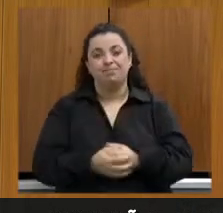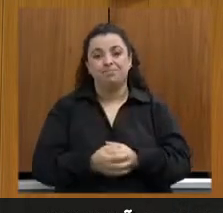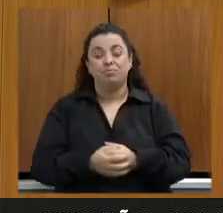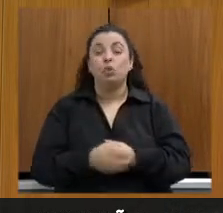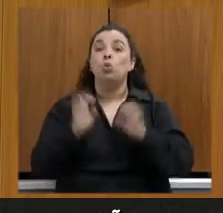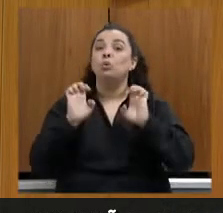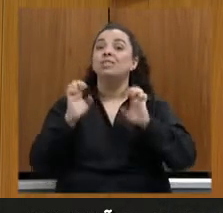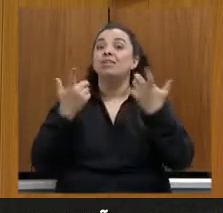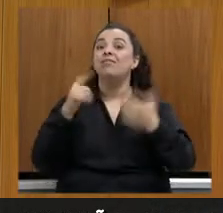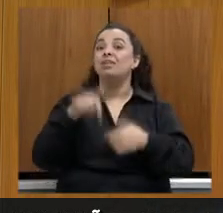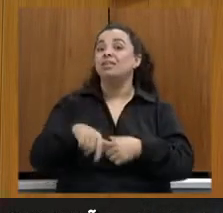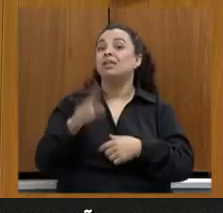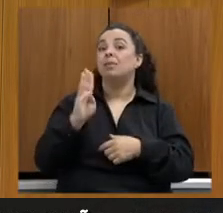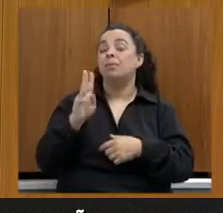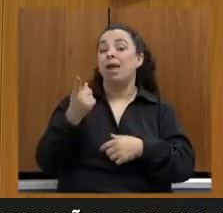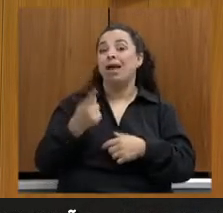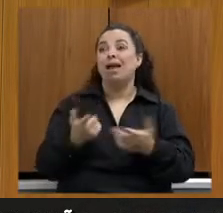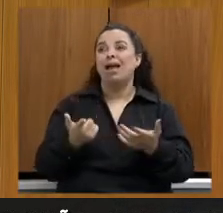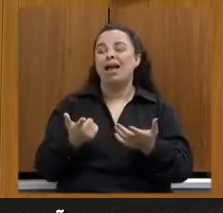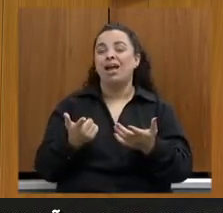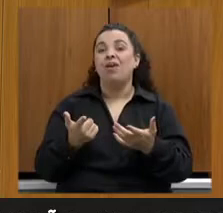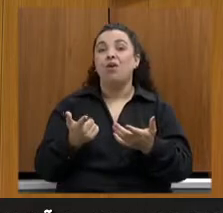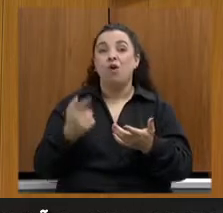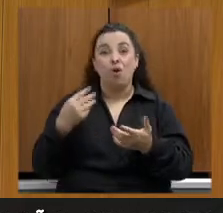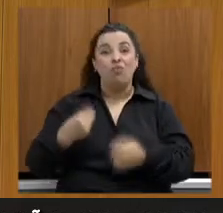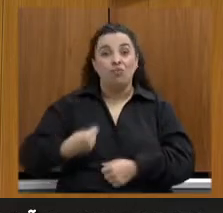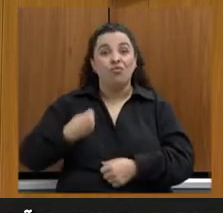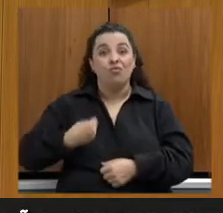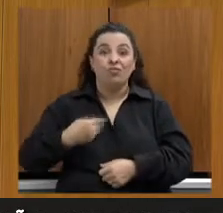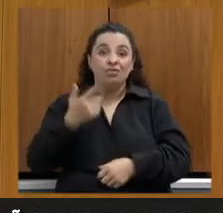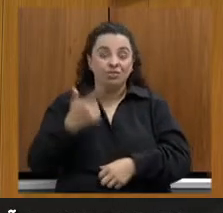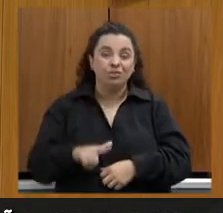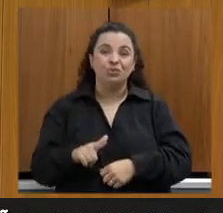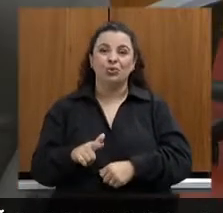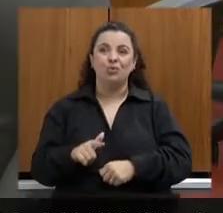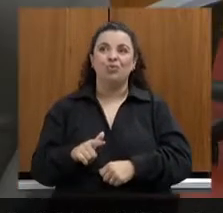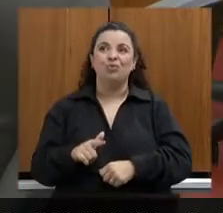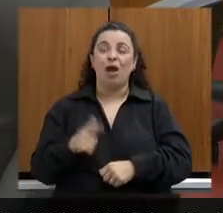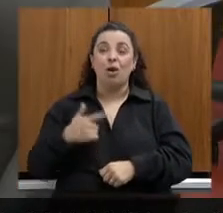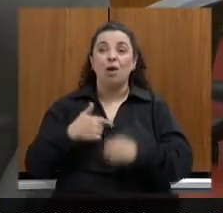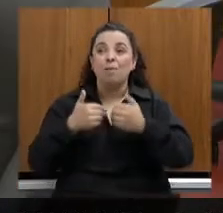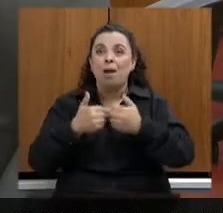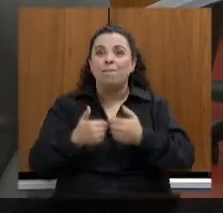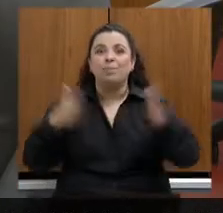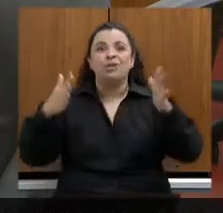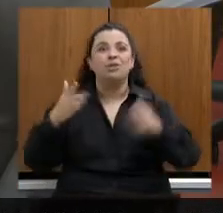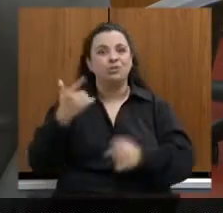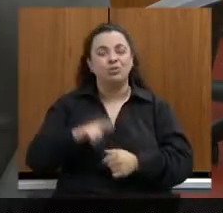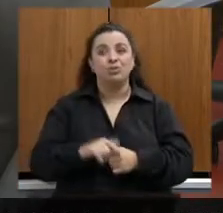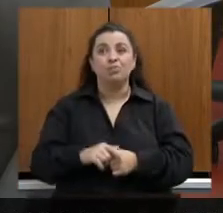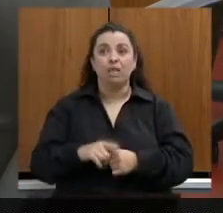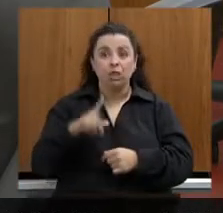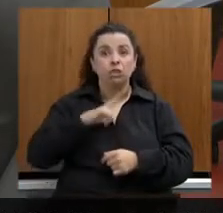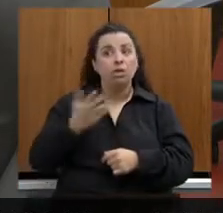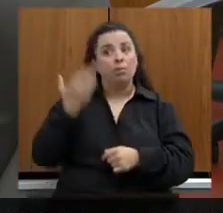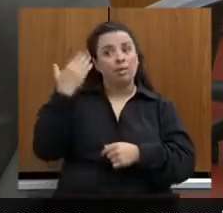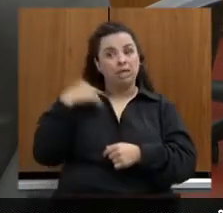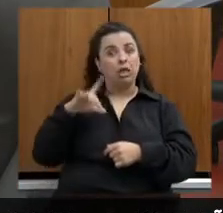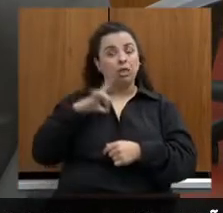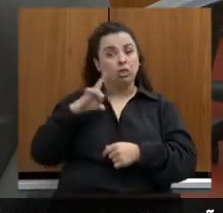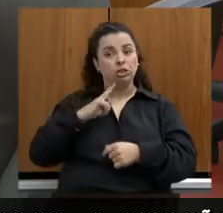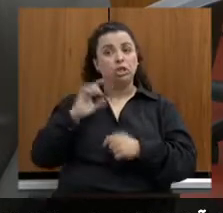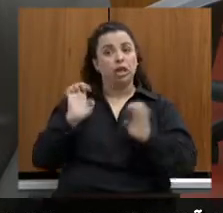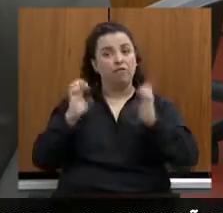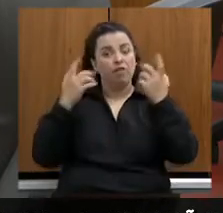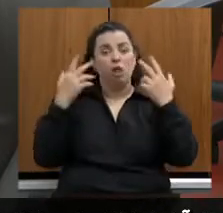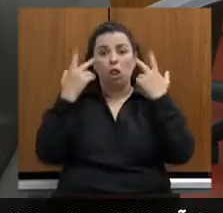reportagem do Tempo, em Belo Horizonte, vive um boom de eventos que existiam antes da pandemia, que voltaram e